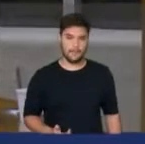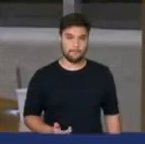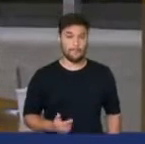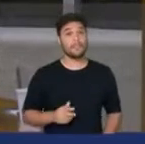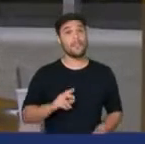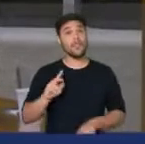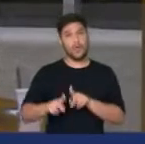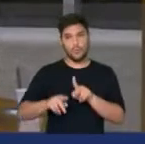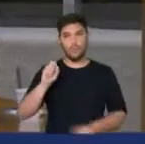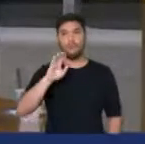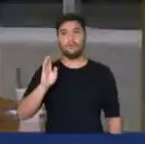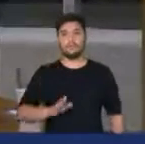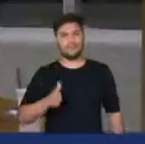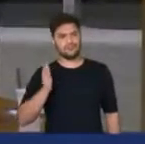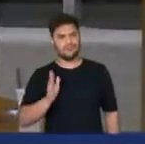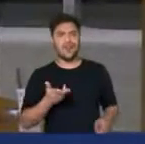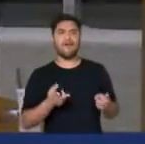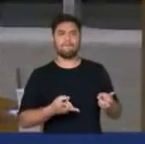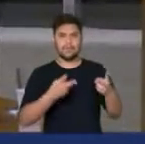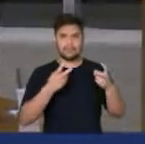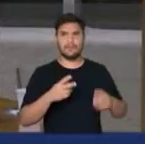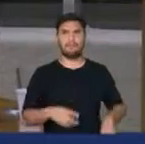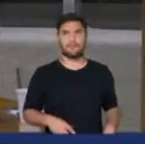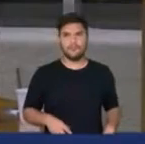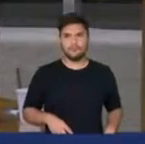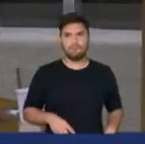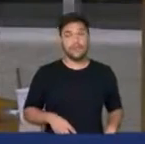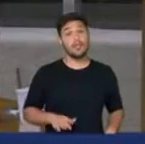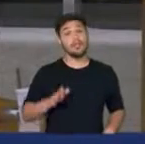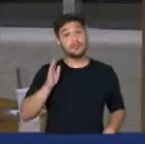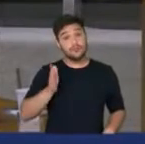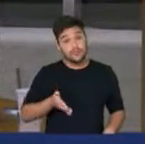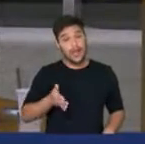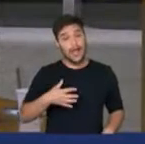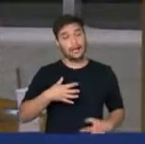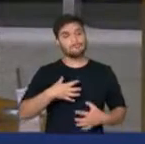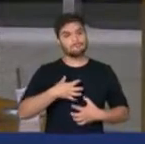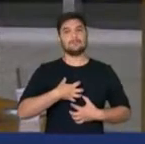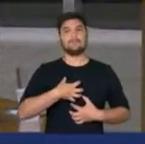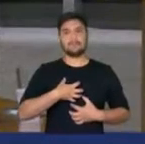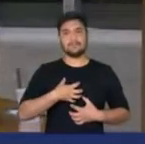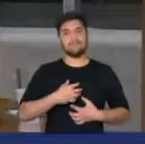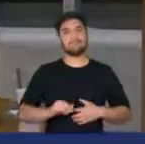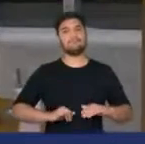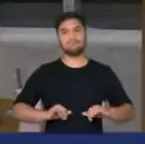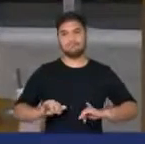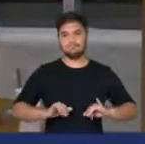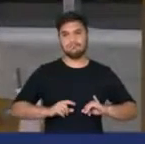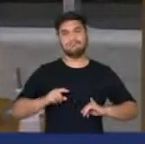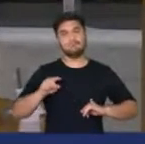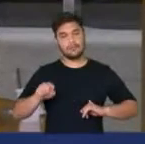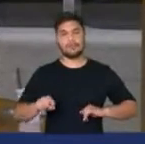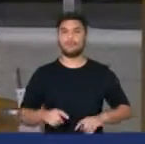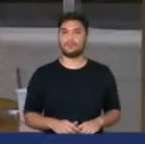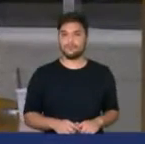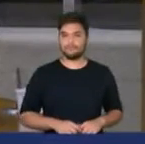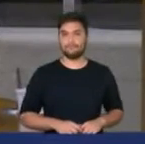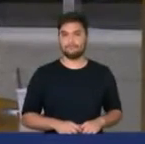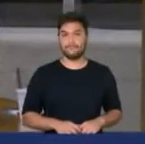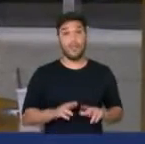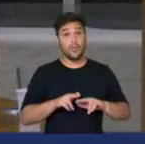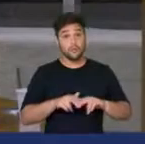E o povo brasileiro já percebeu isso. E o povo brasileiro está sentindo na carne essa situação.